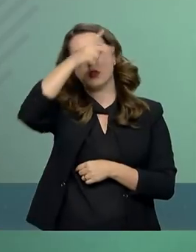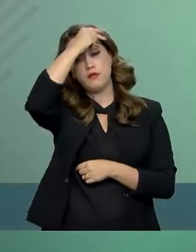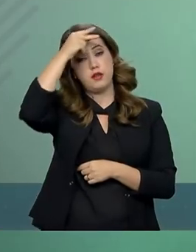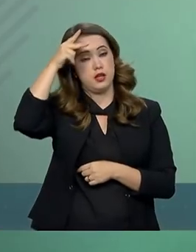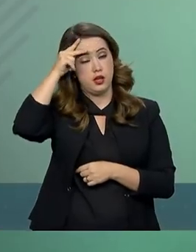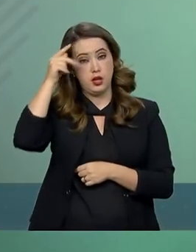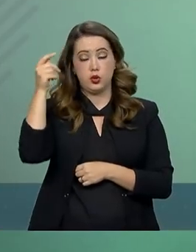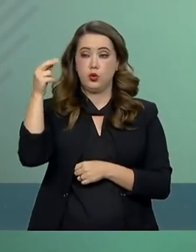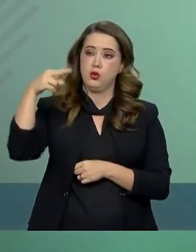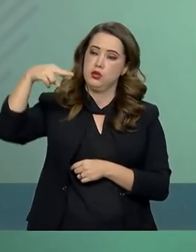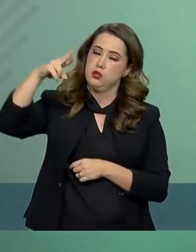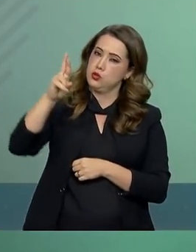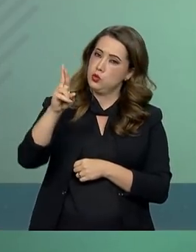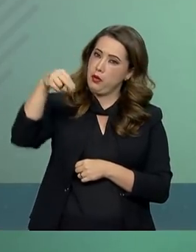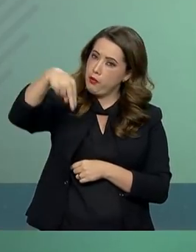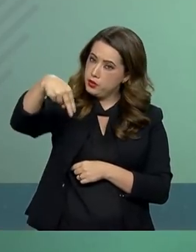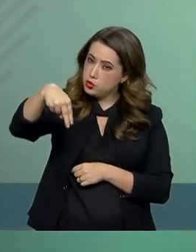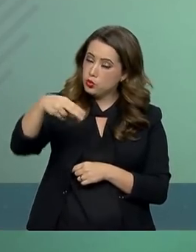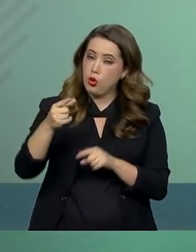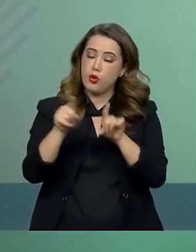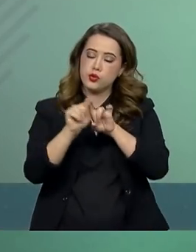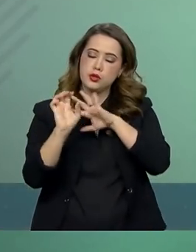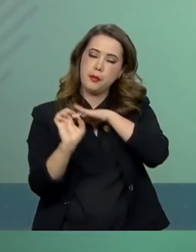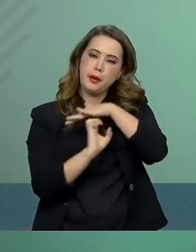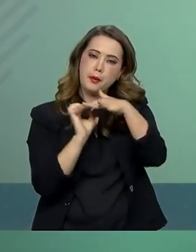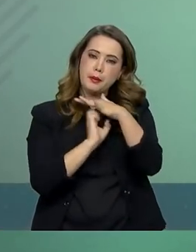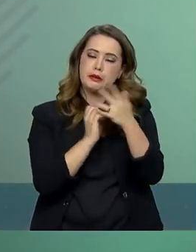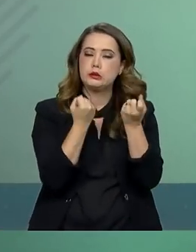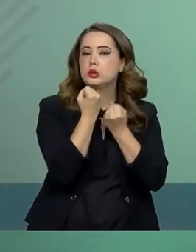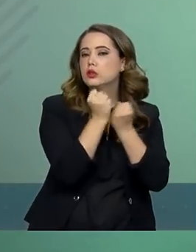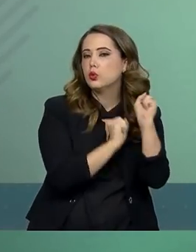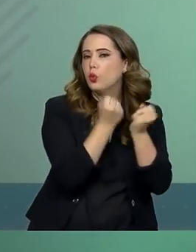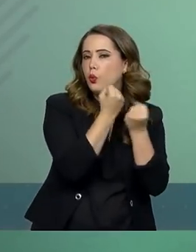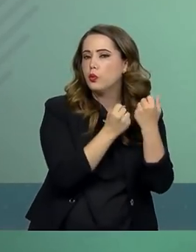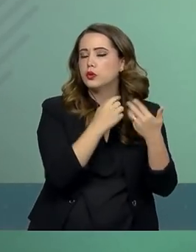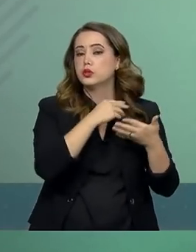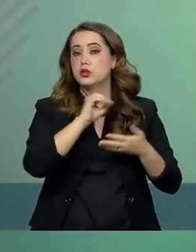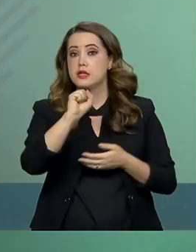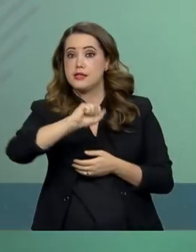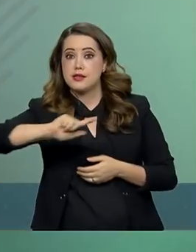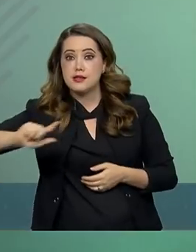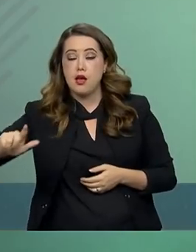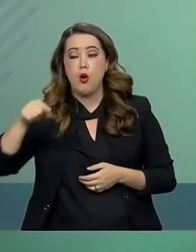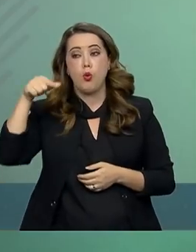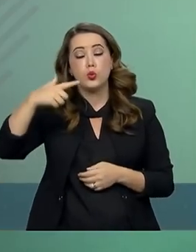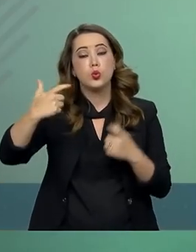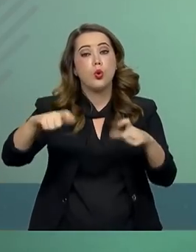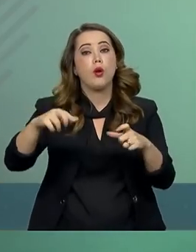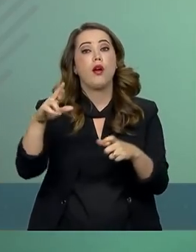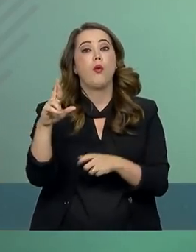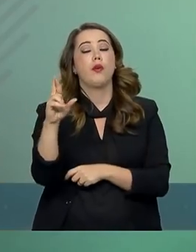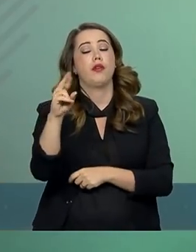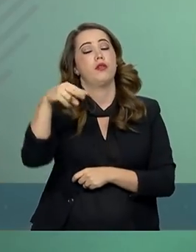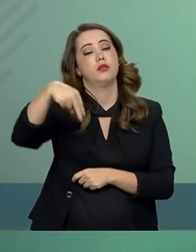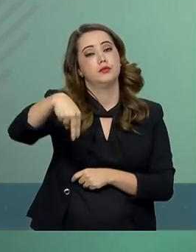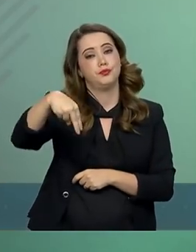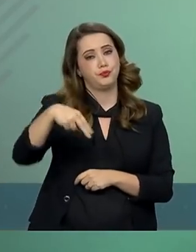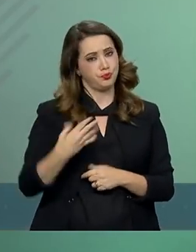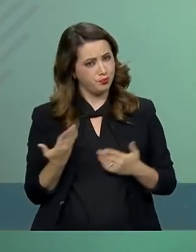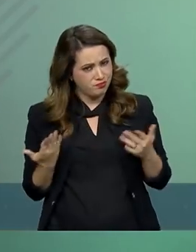além de empresários do setor de industrialização de sal daquele Estado, trataram da